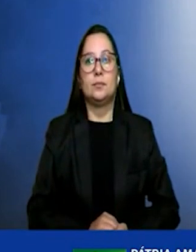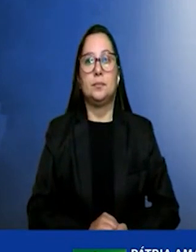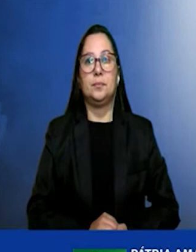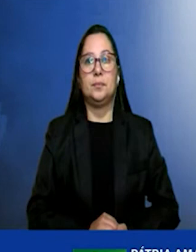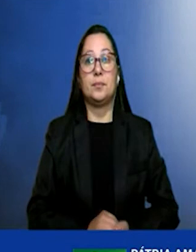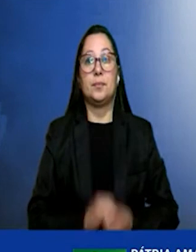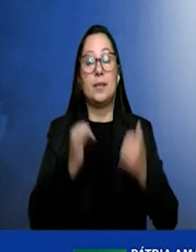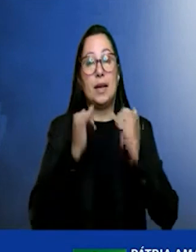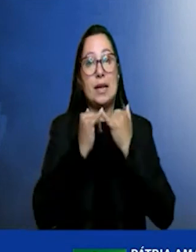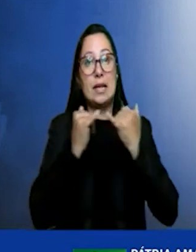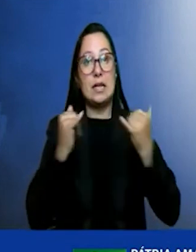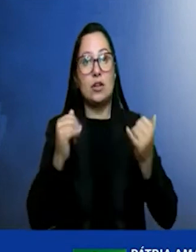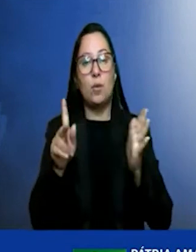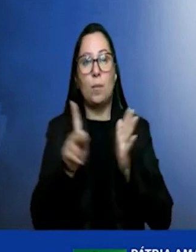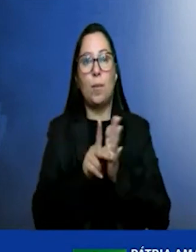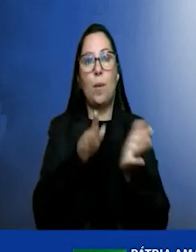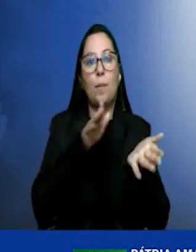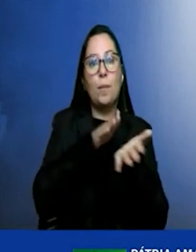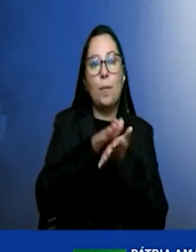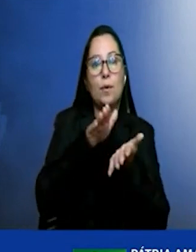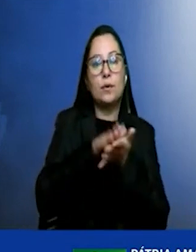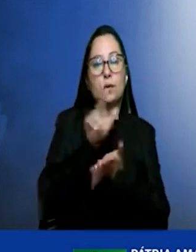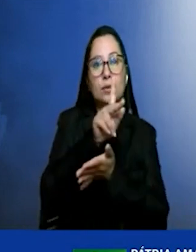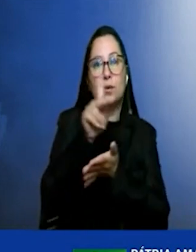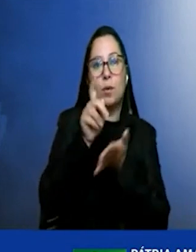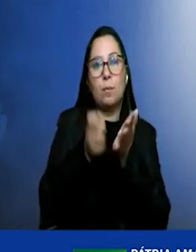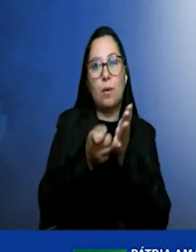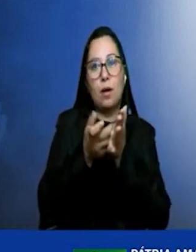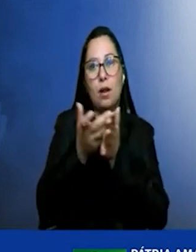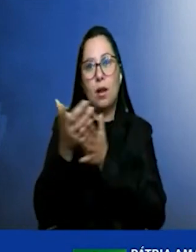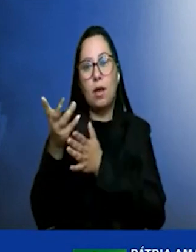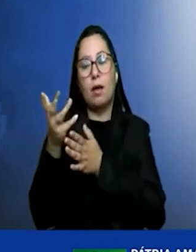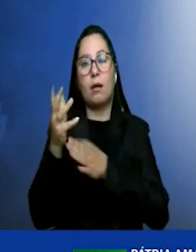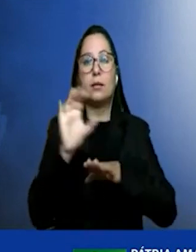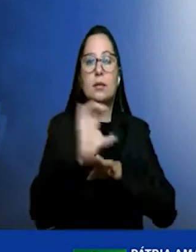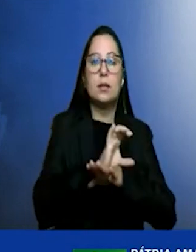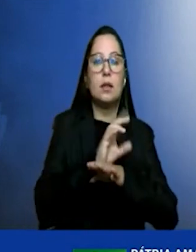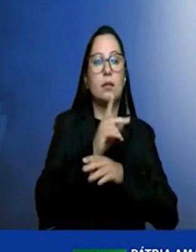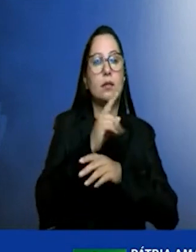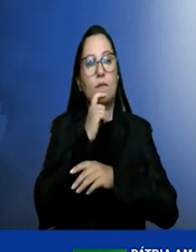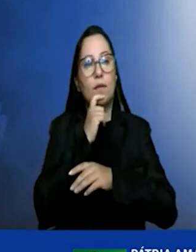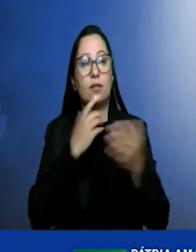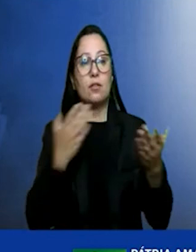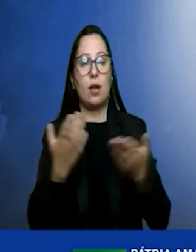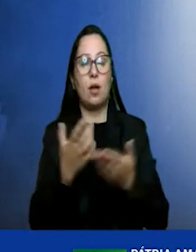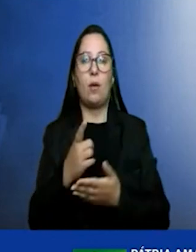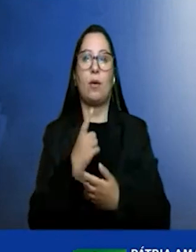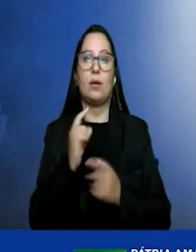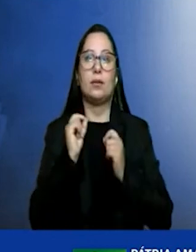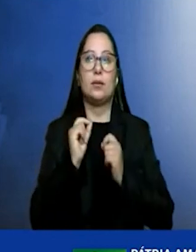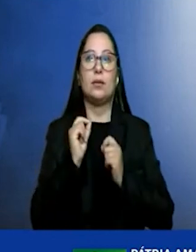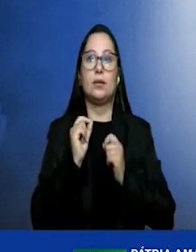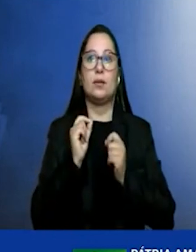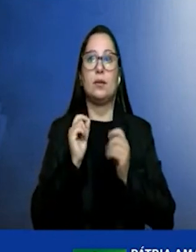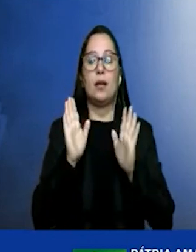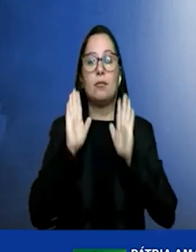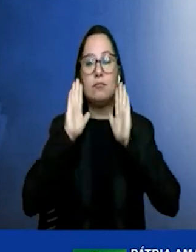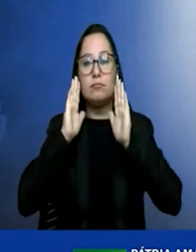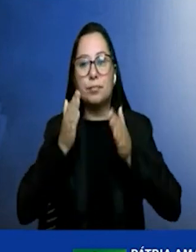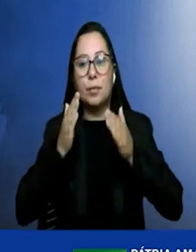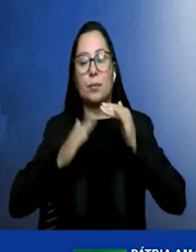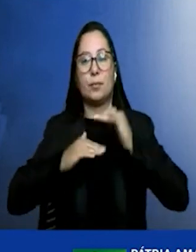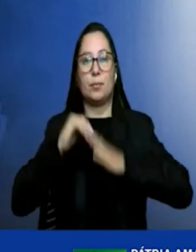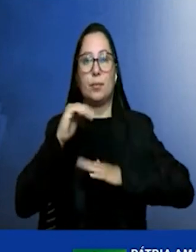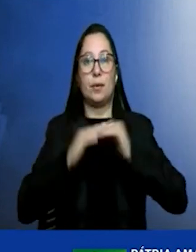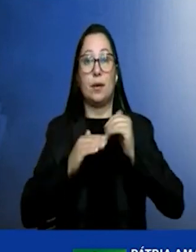posse da produção de hidrogênio em quantidade cinza verde agora a aplicação só para o estado da Bahia